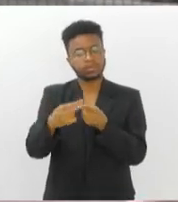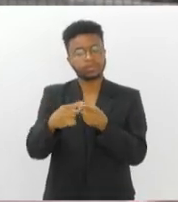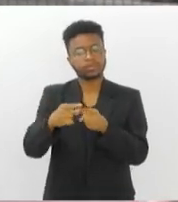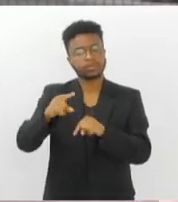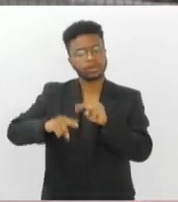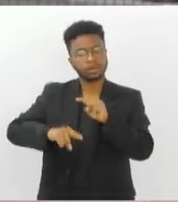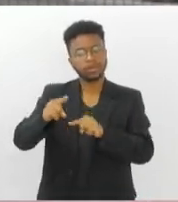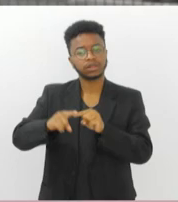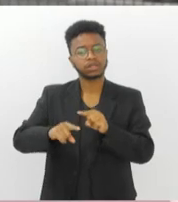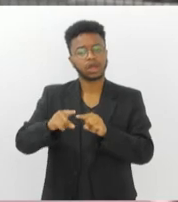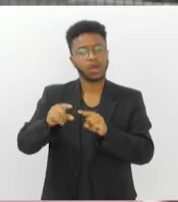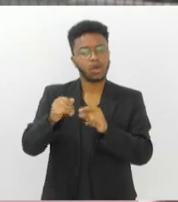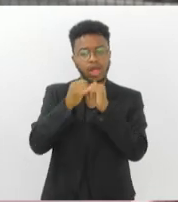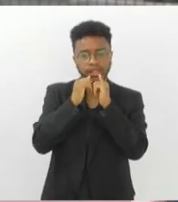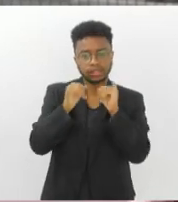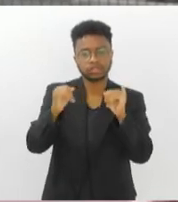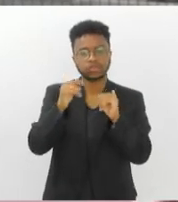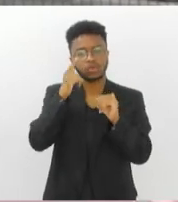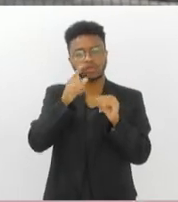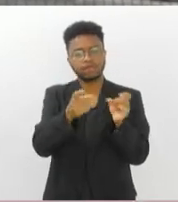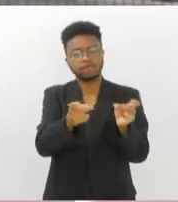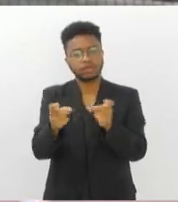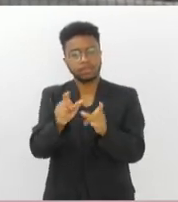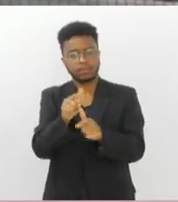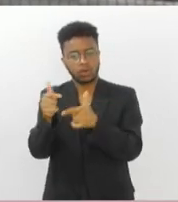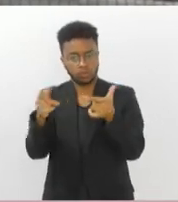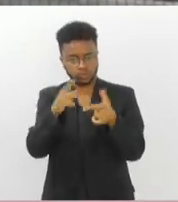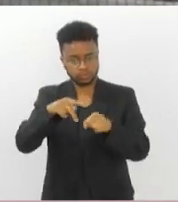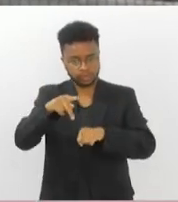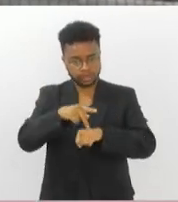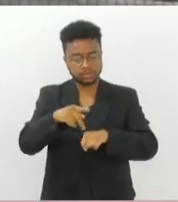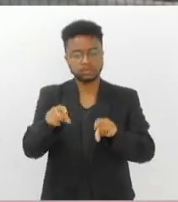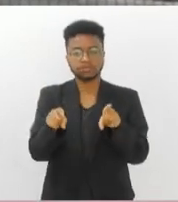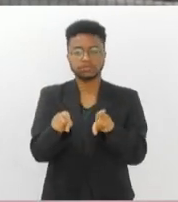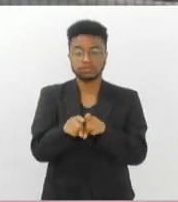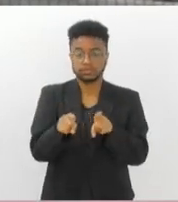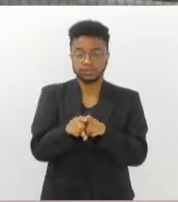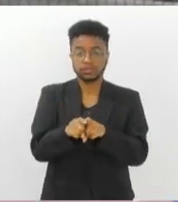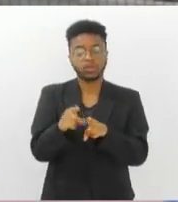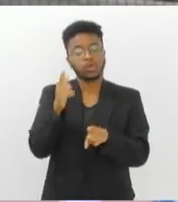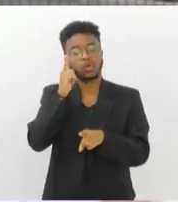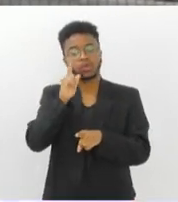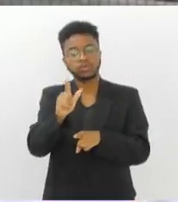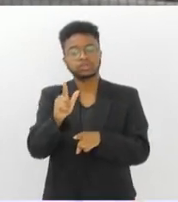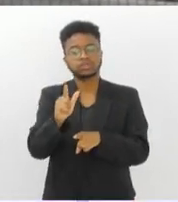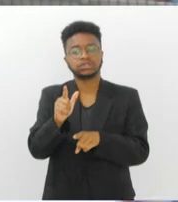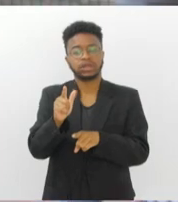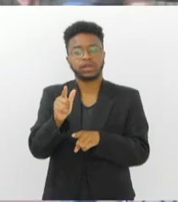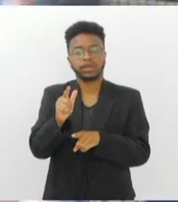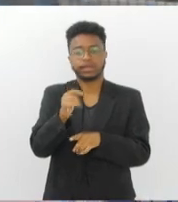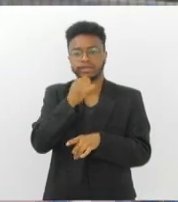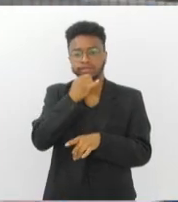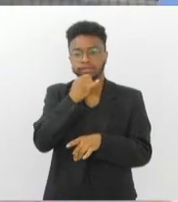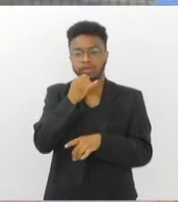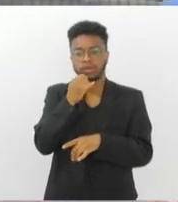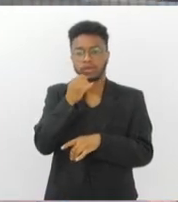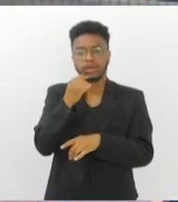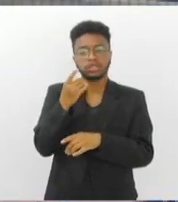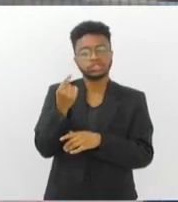tipo de energia para outros países e, com isso, render frutos. A entrada de dólares,